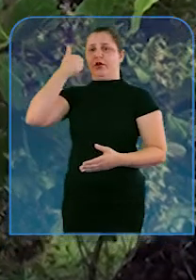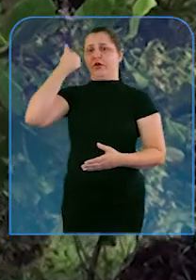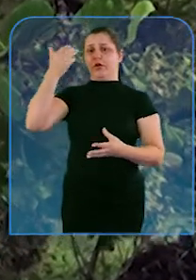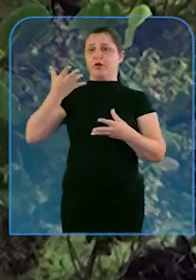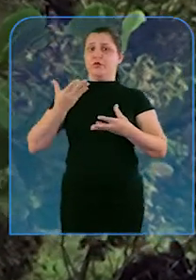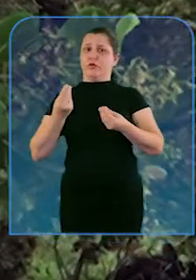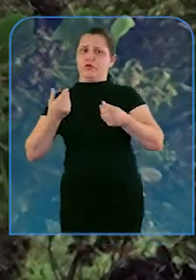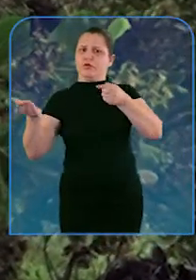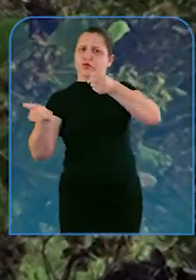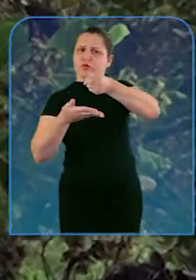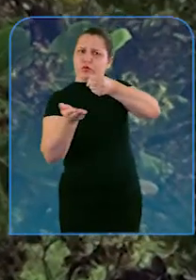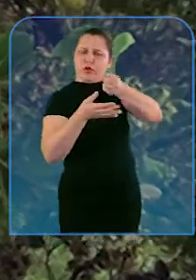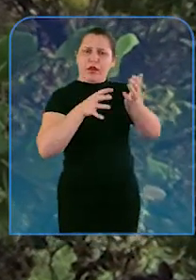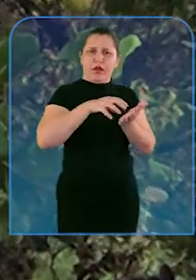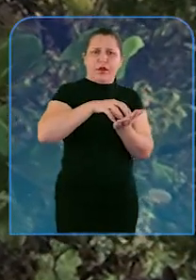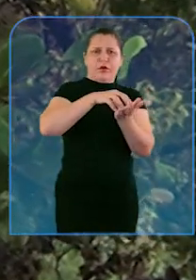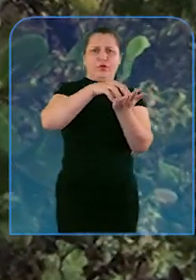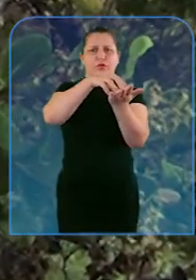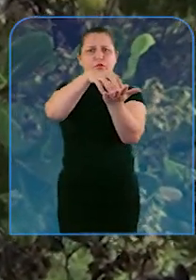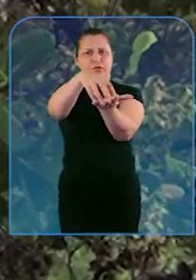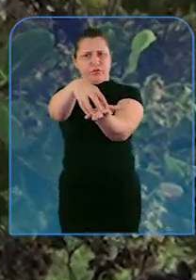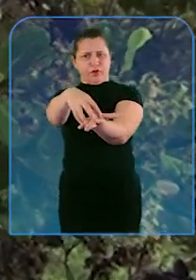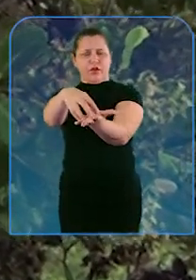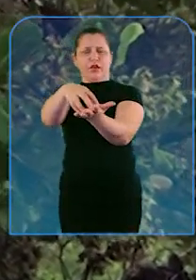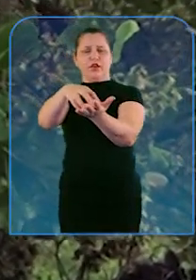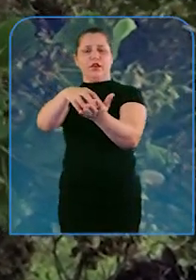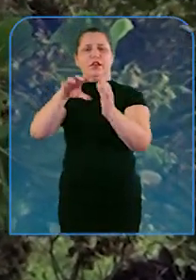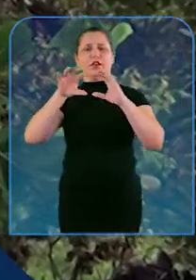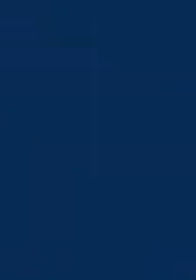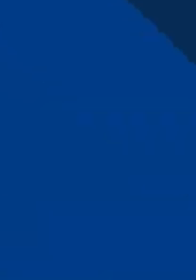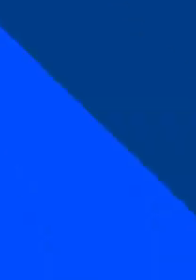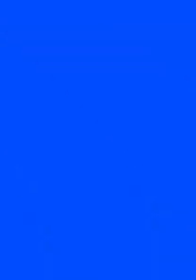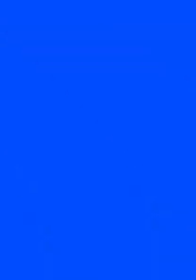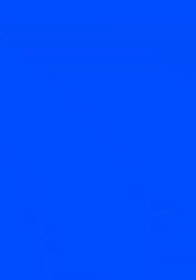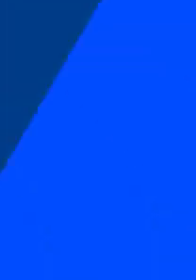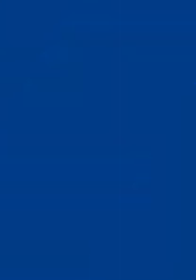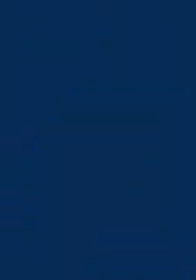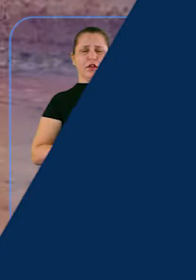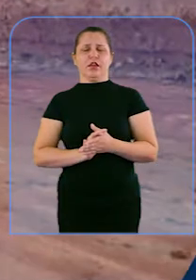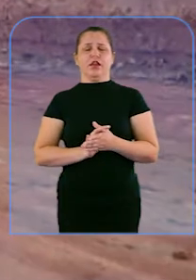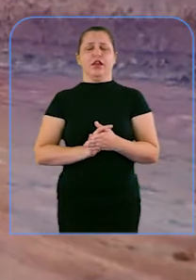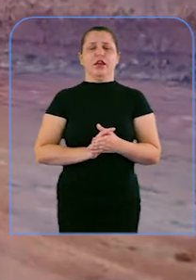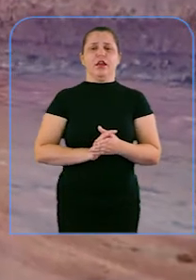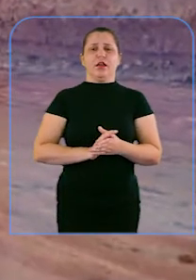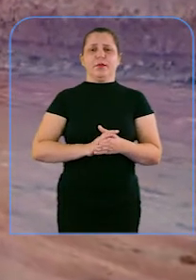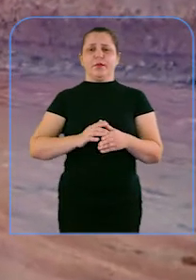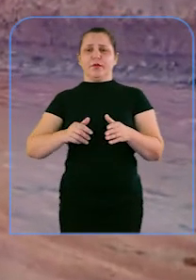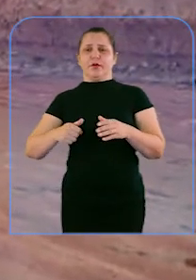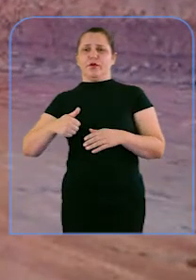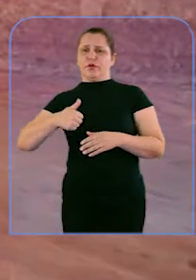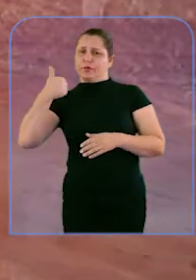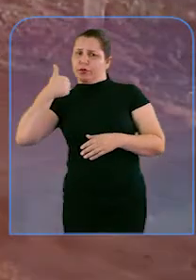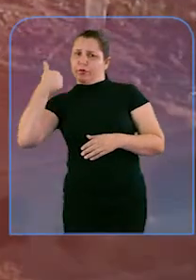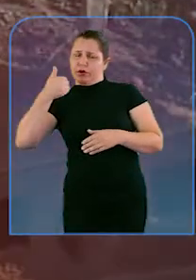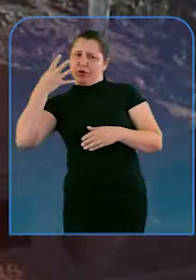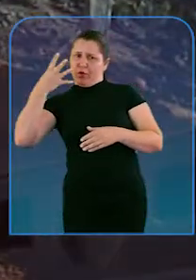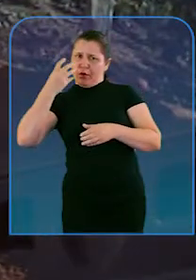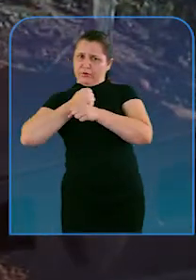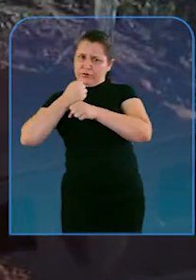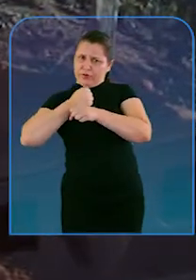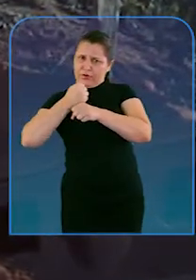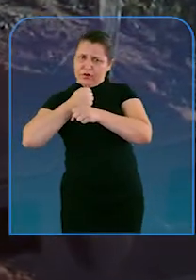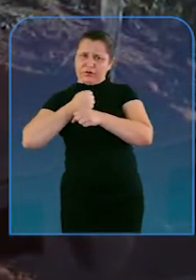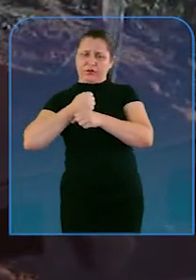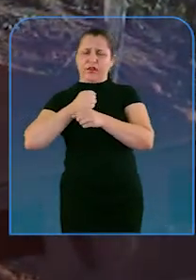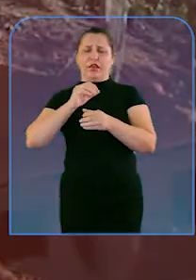das lavouras dos pequenos proprietários que nós temos aqui na comunidade. Em seu primeiro mandato, Daniel investiu como